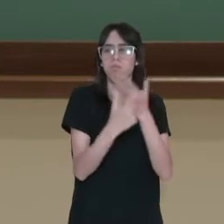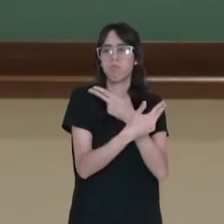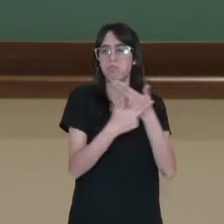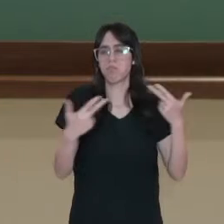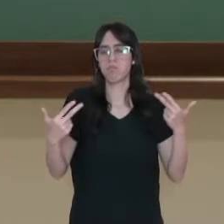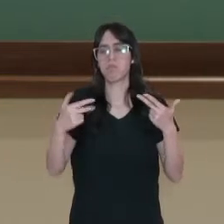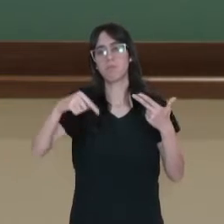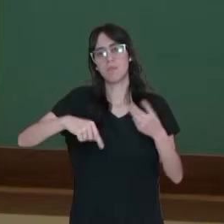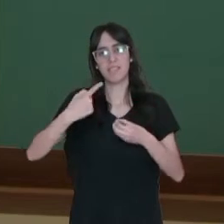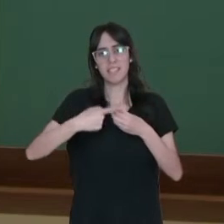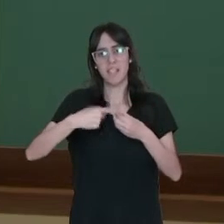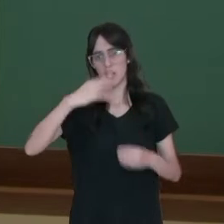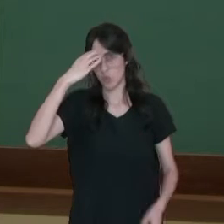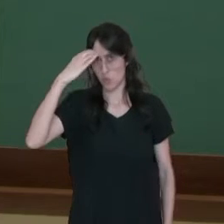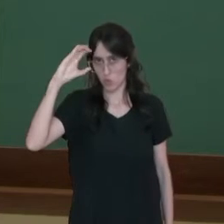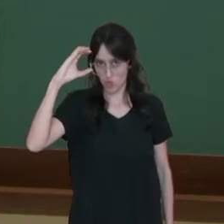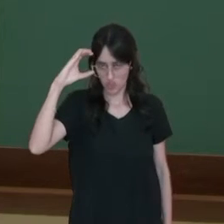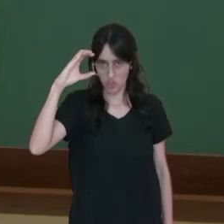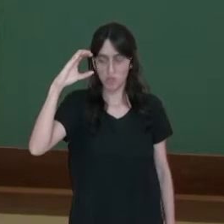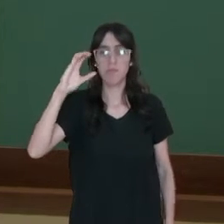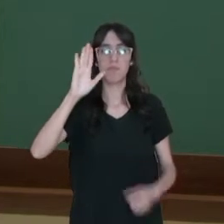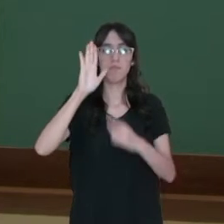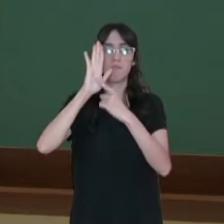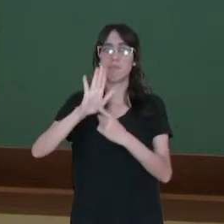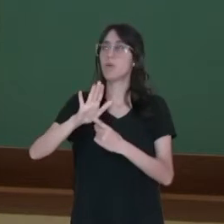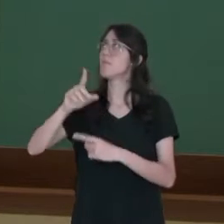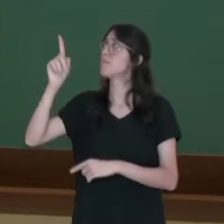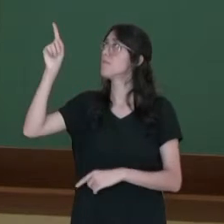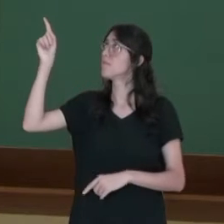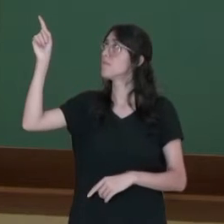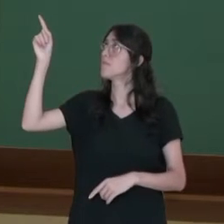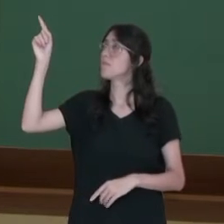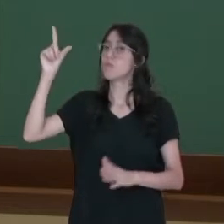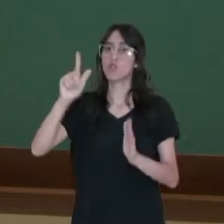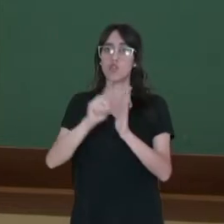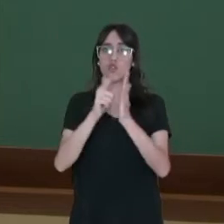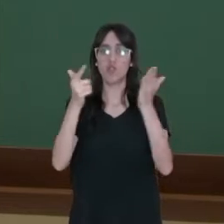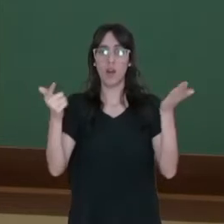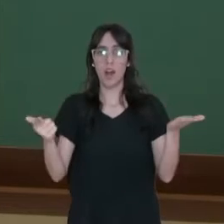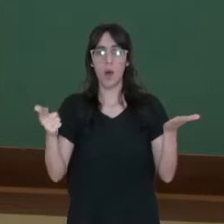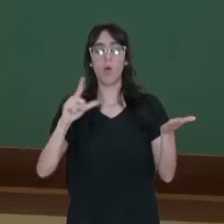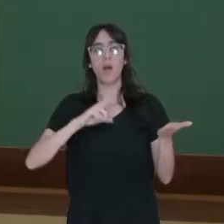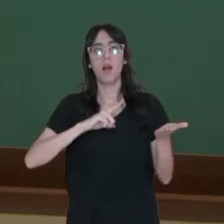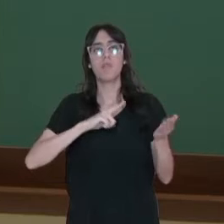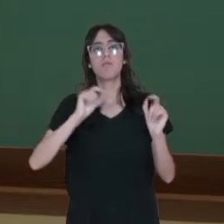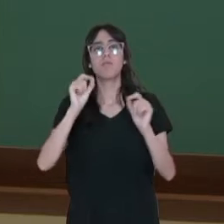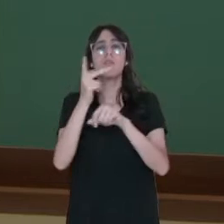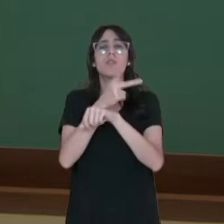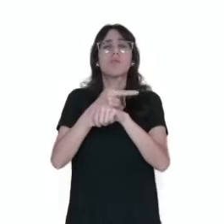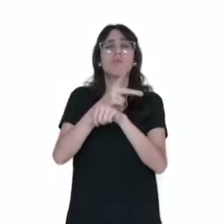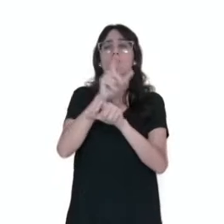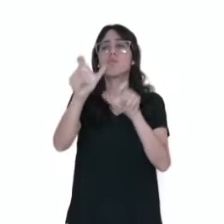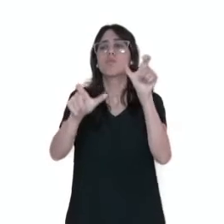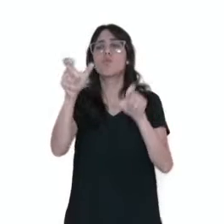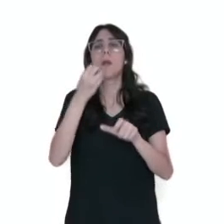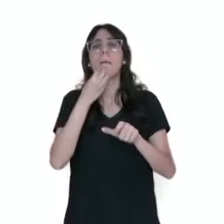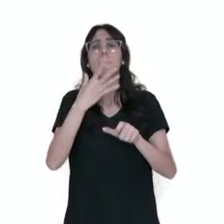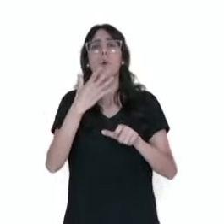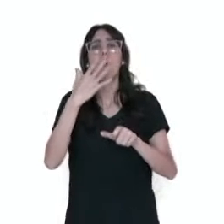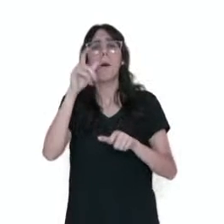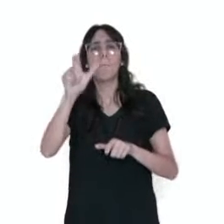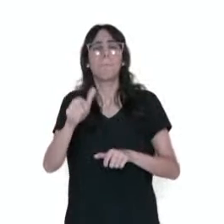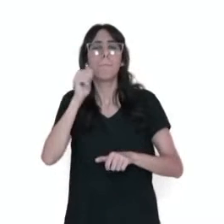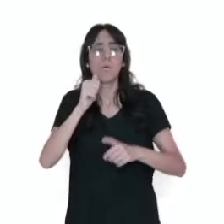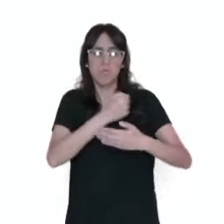Curitiba. Como mostra, tem um anúncio aqui de um jornal procurando-se aí uma boa cozinheira para a casa de família.